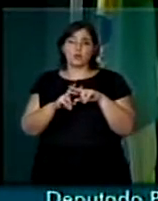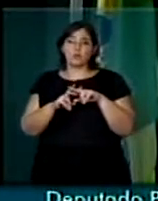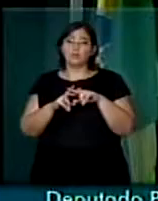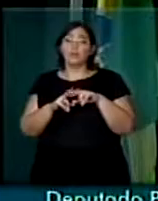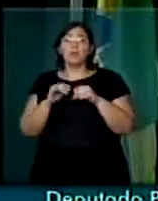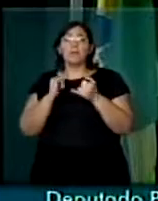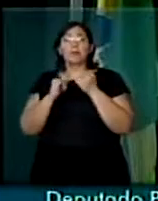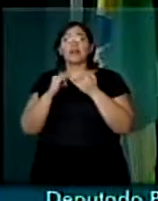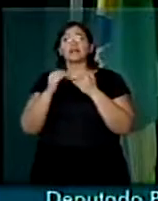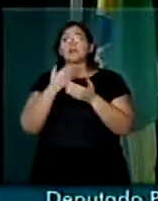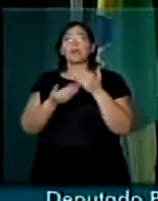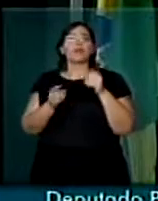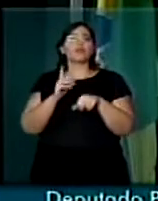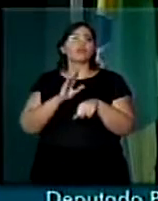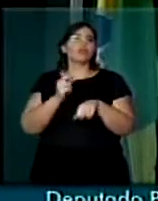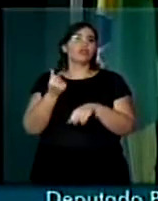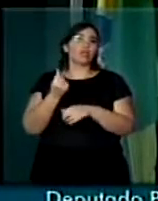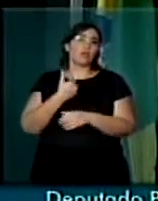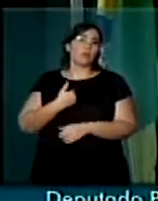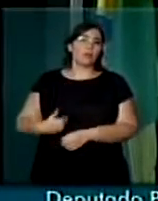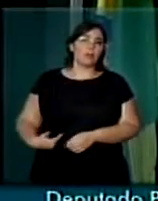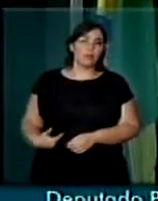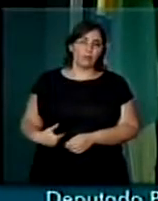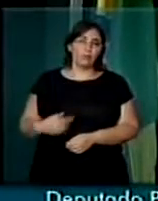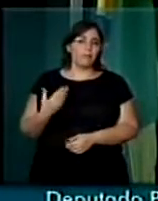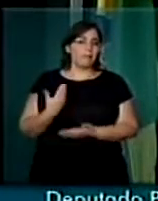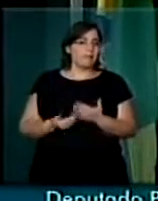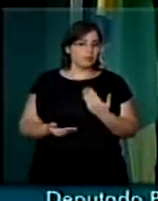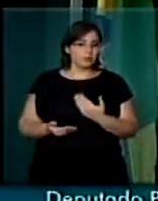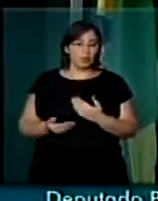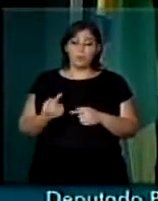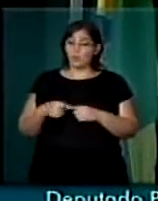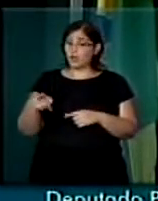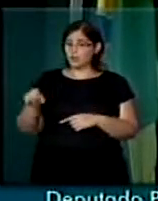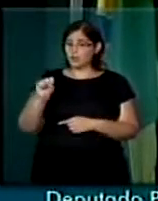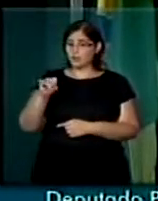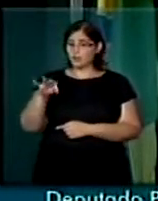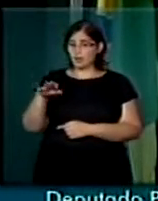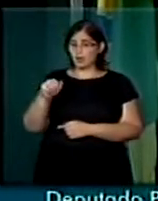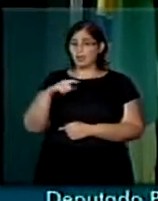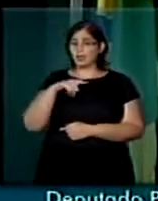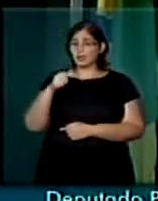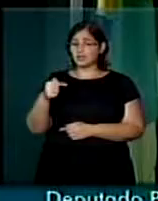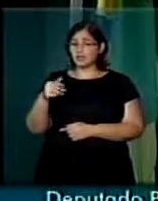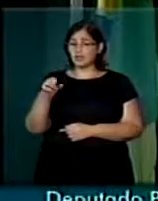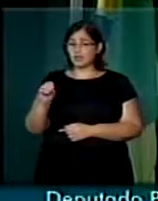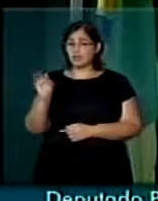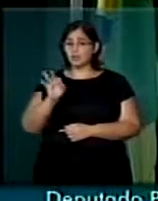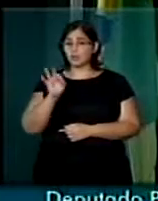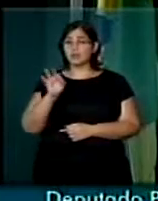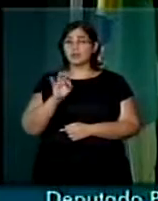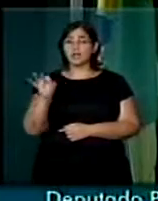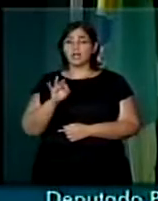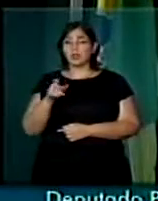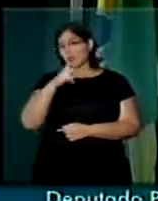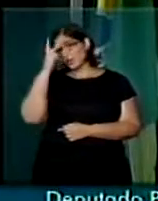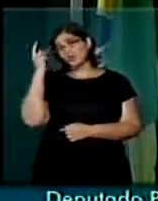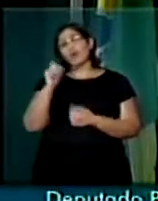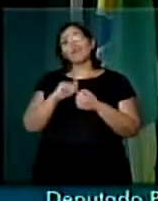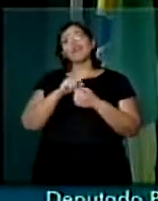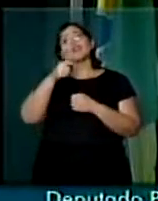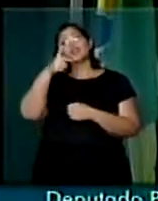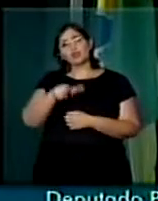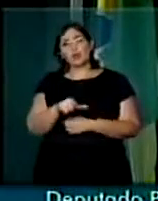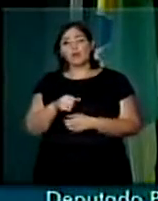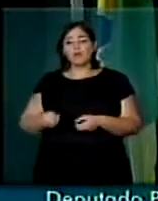desperdício de dinheiro público. Um sistema que tem mais de 70% de reincidência, que gasta